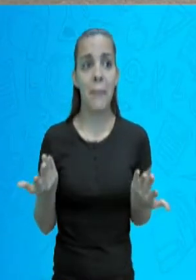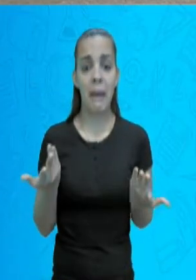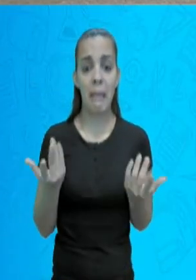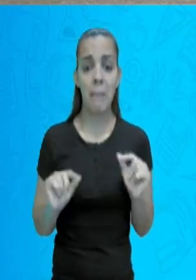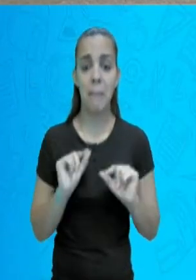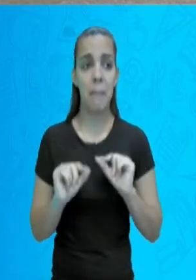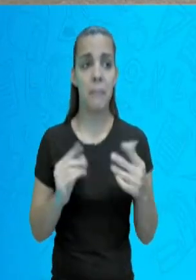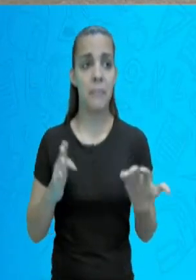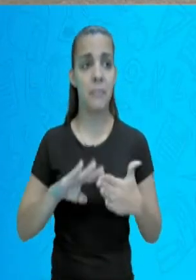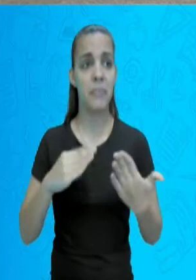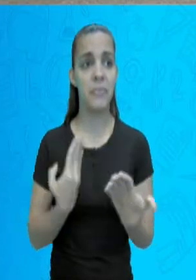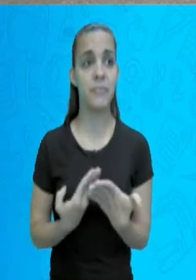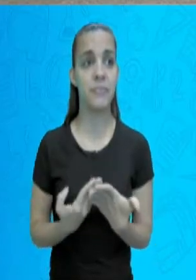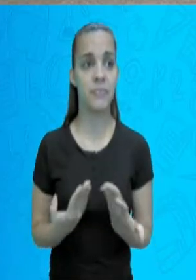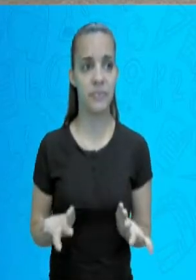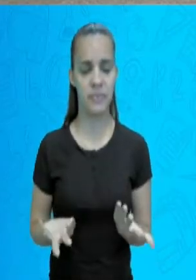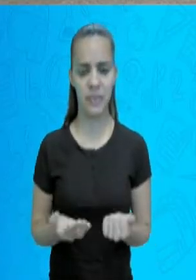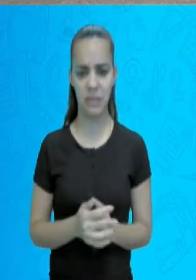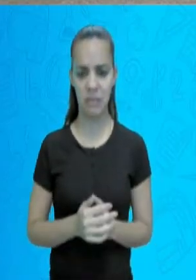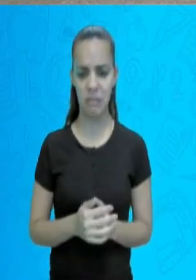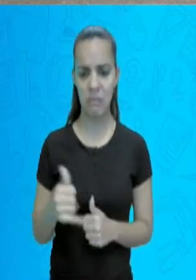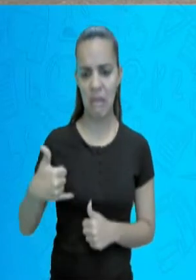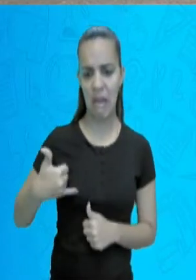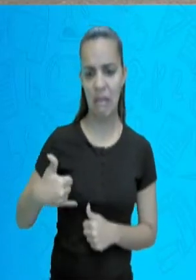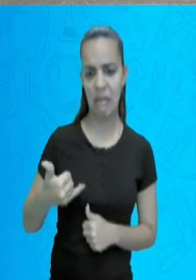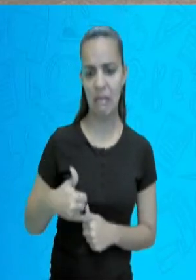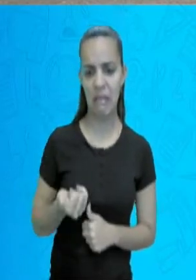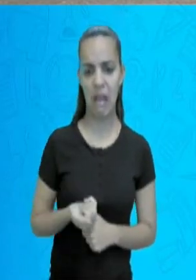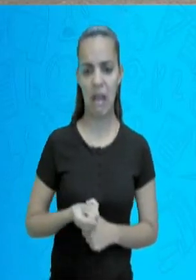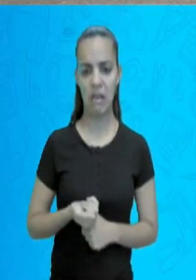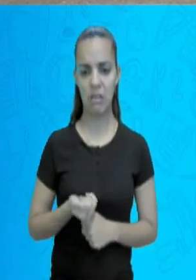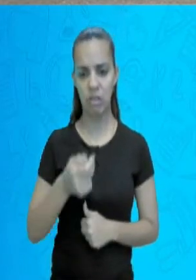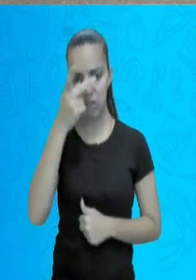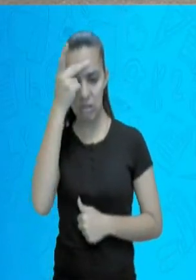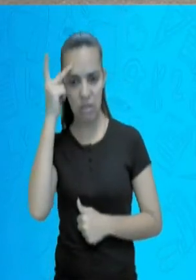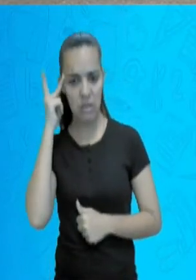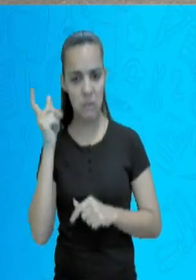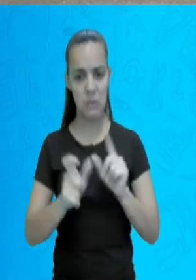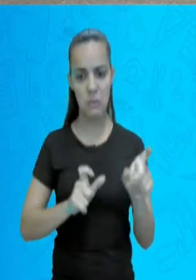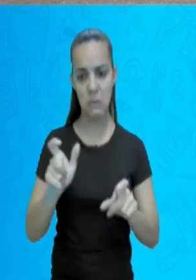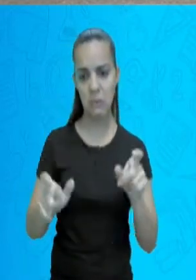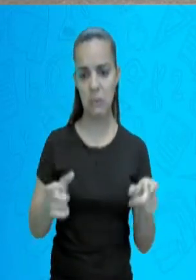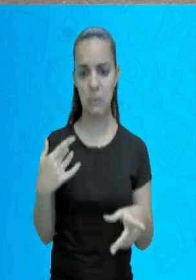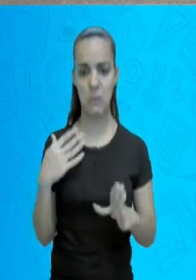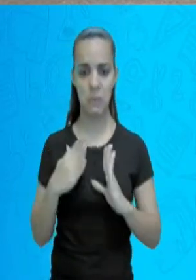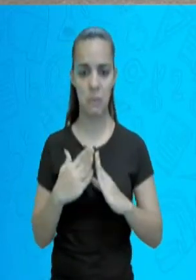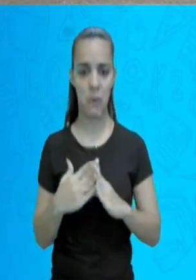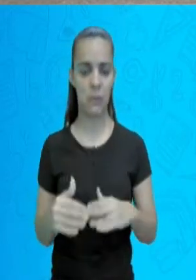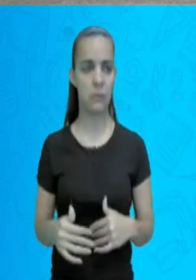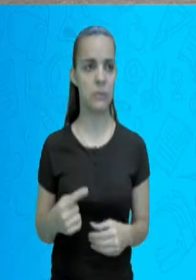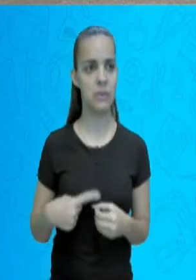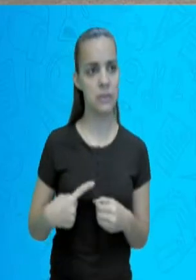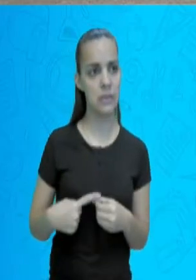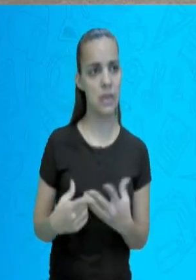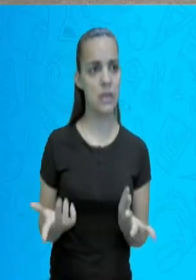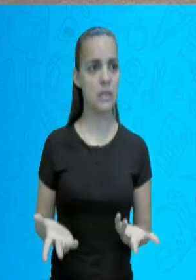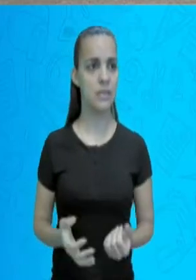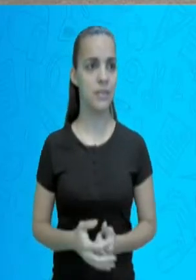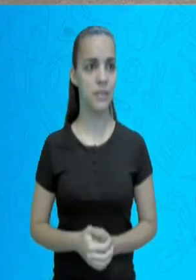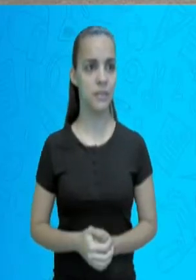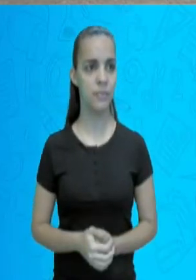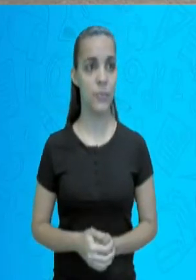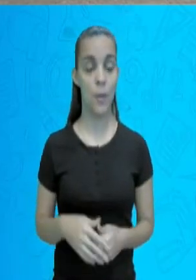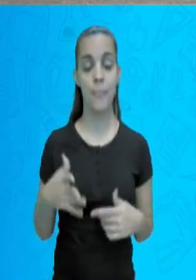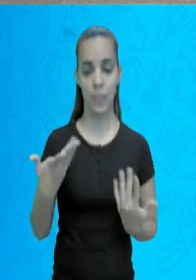a idade da população? O que o governo quer saber com isso? O governo